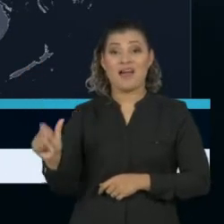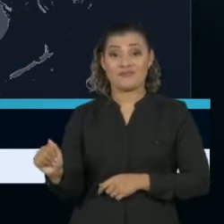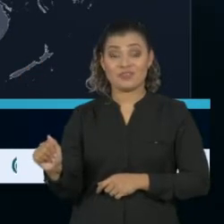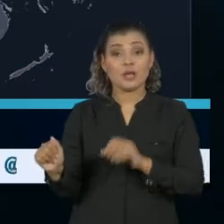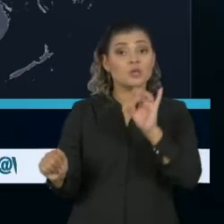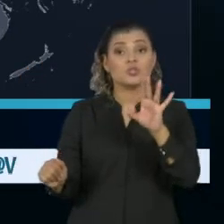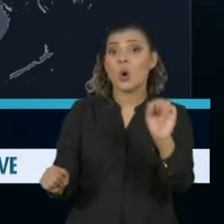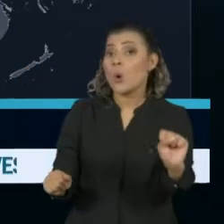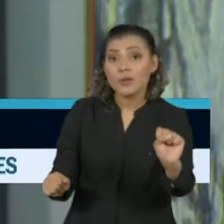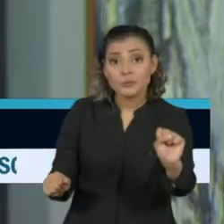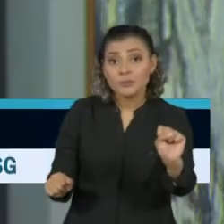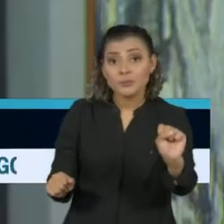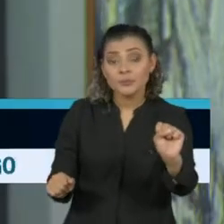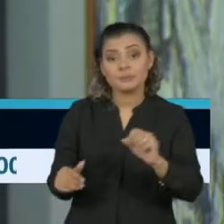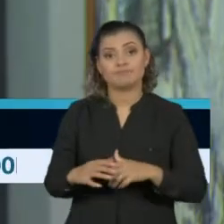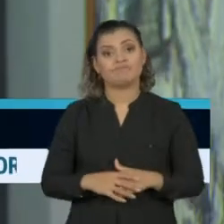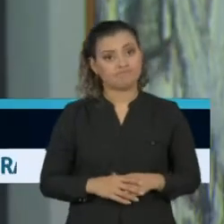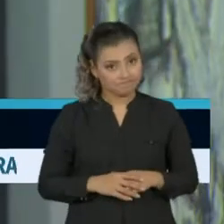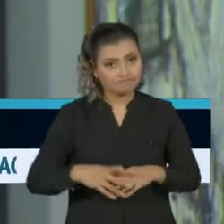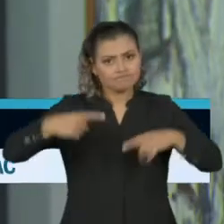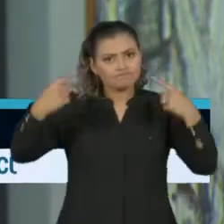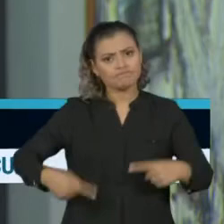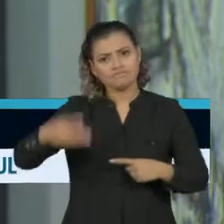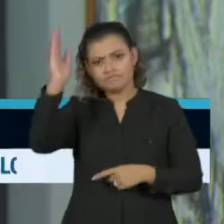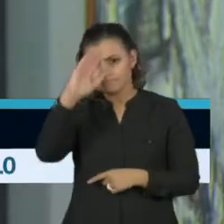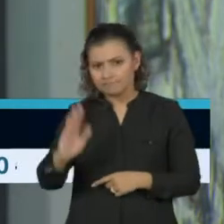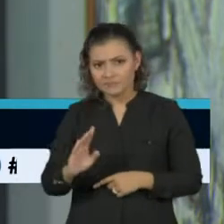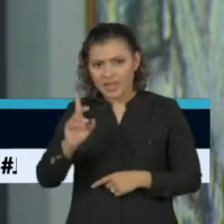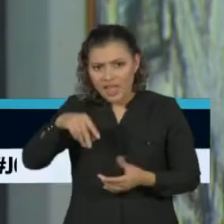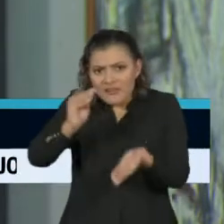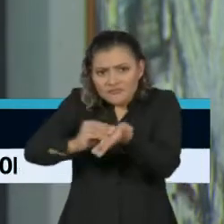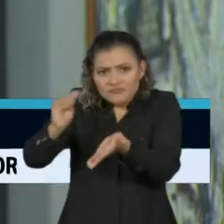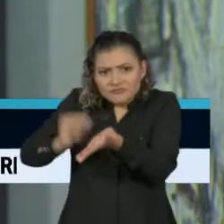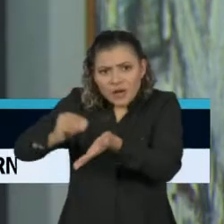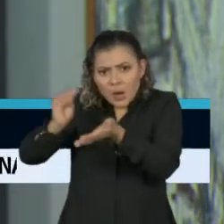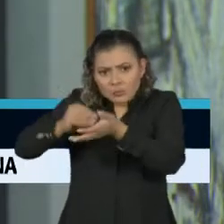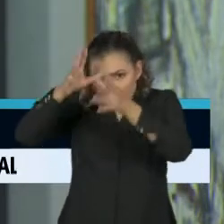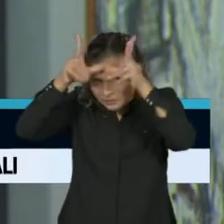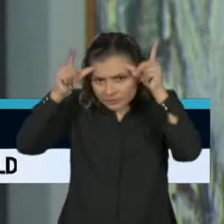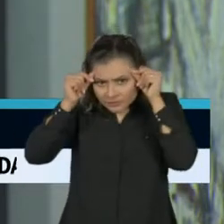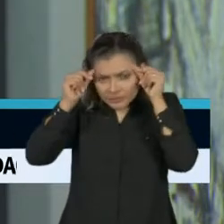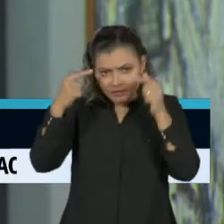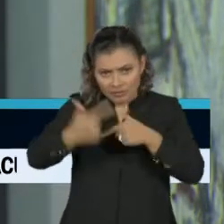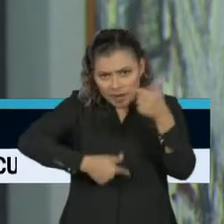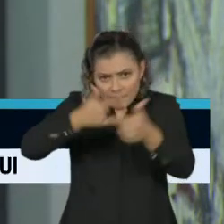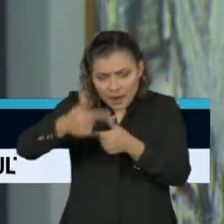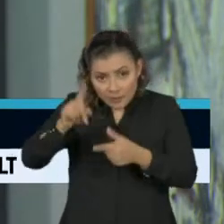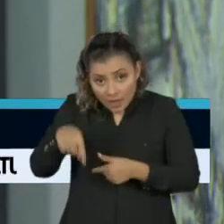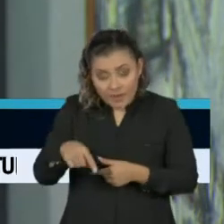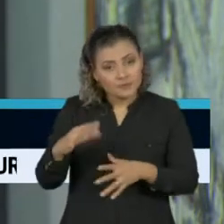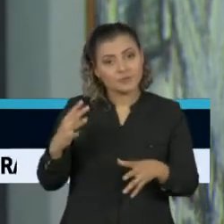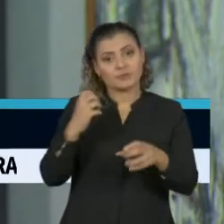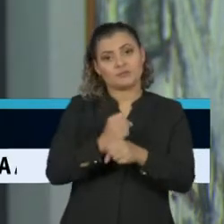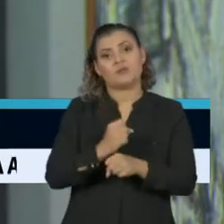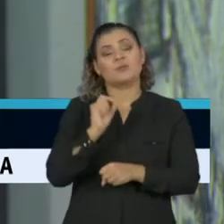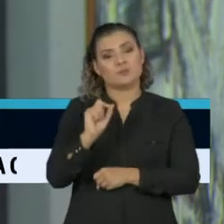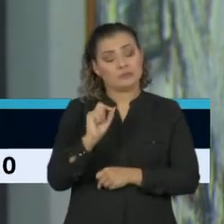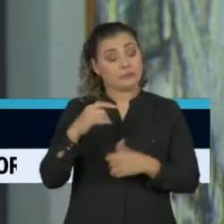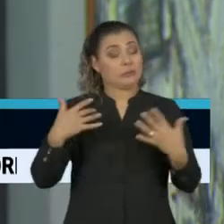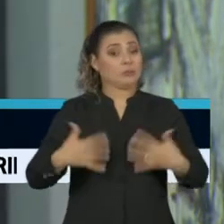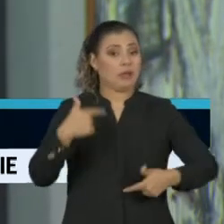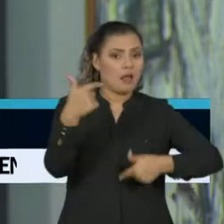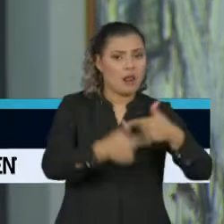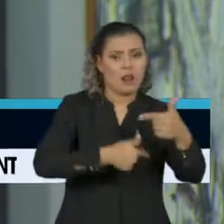com apenas 8. O desafio brasileiro não é a escassez dessa mão de obra que soma mais de 2 milhões de trabalhadores,